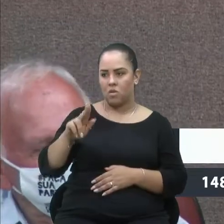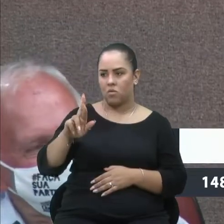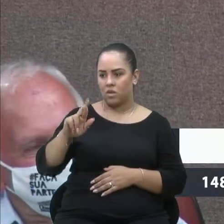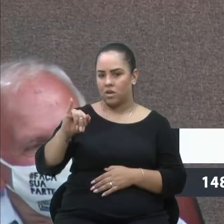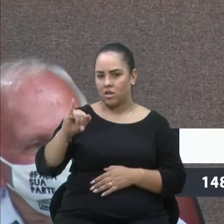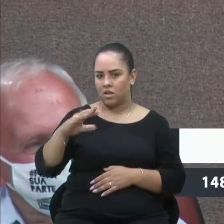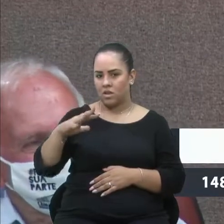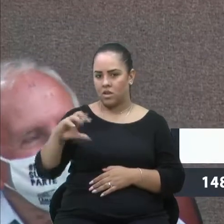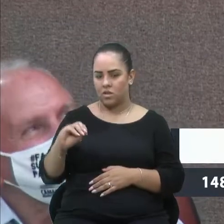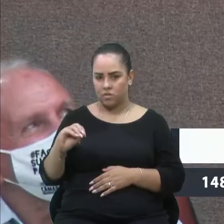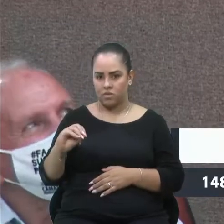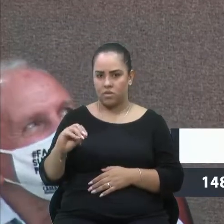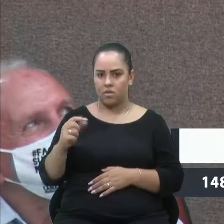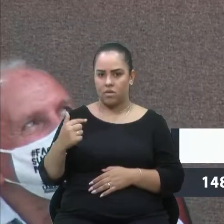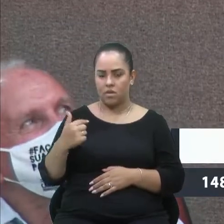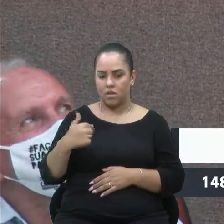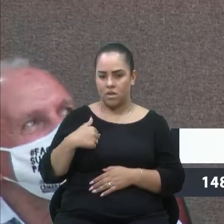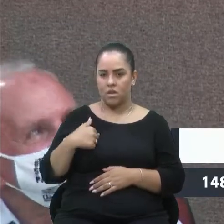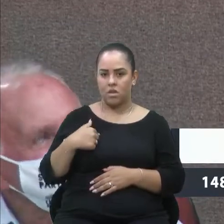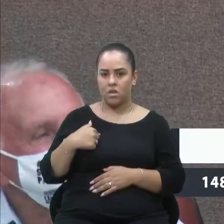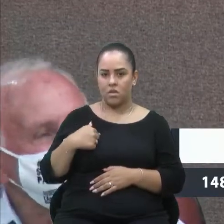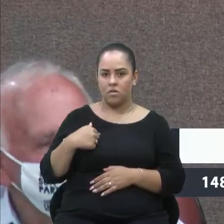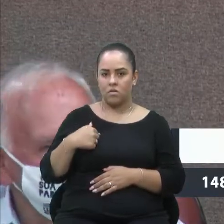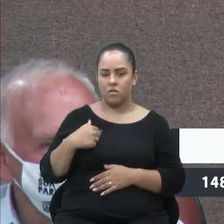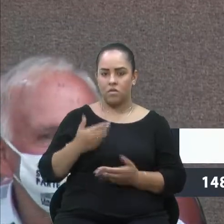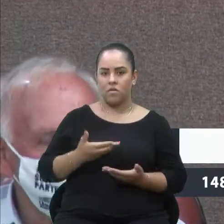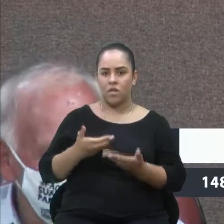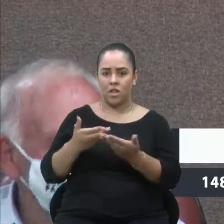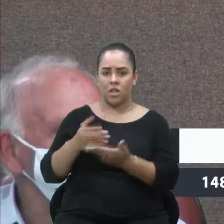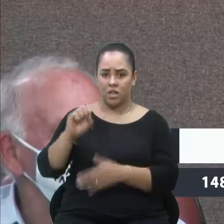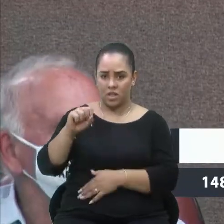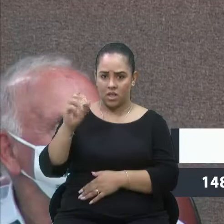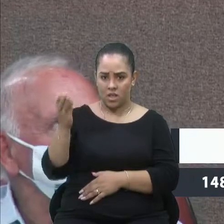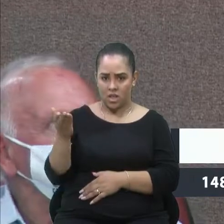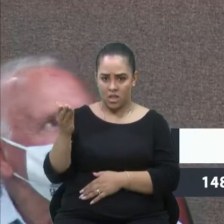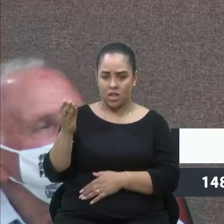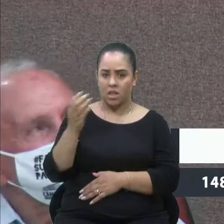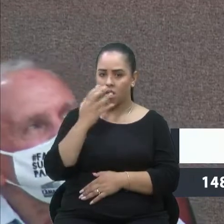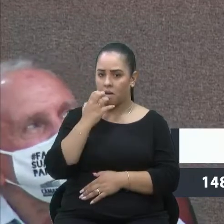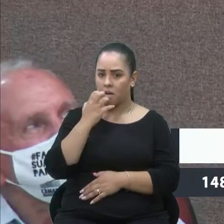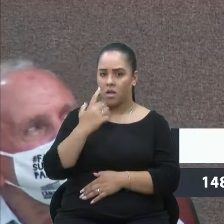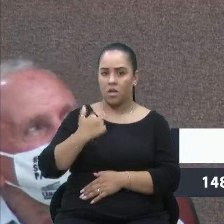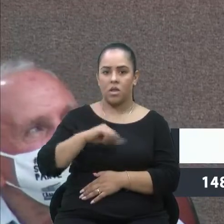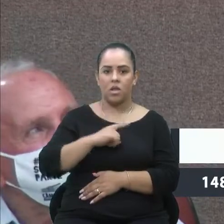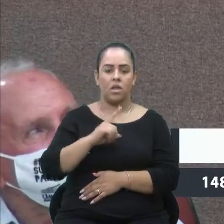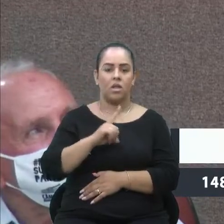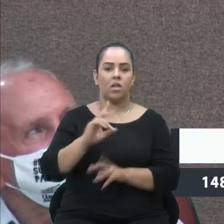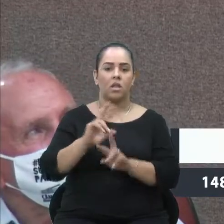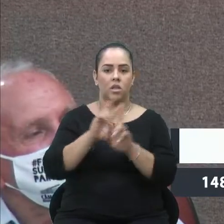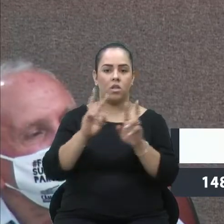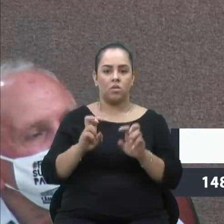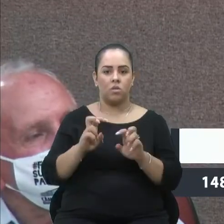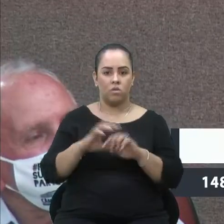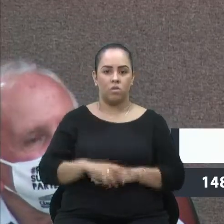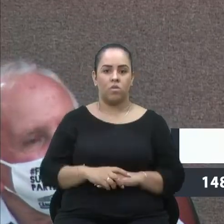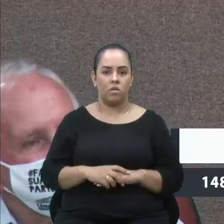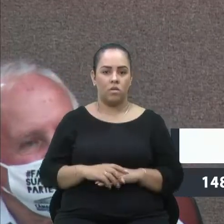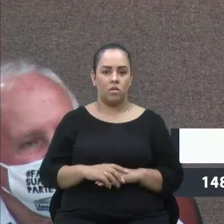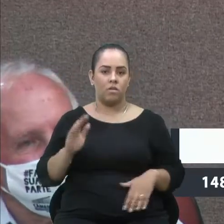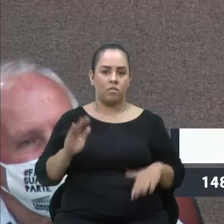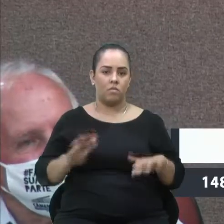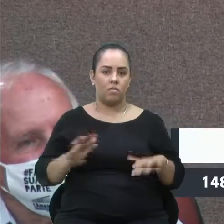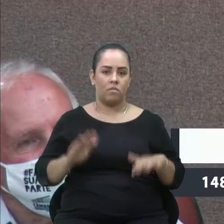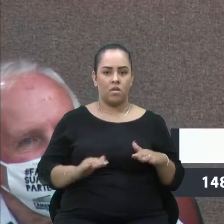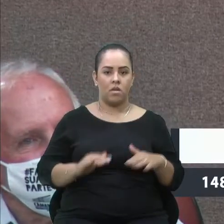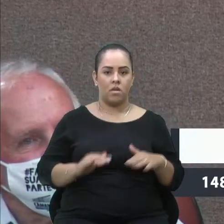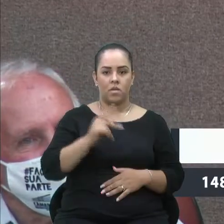que logo eu estarei visitando ele, seu Camilhas. Nós temos uma questão que vai depender das